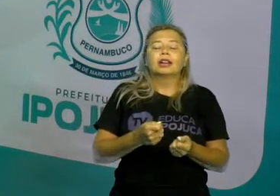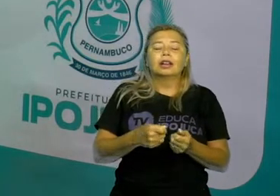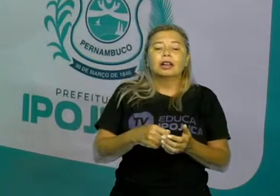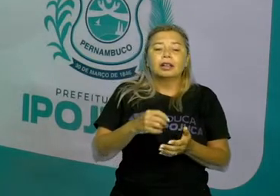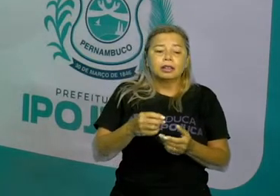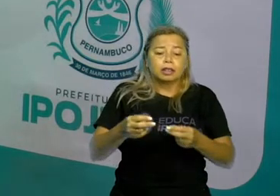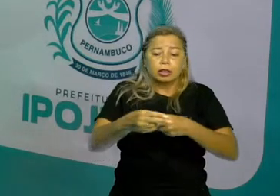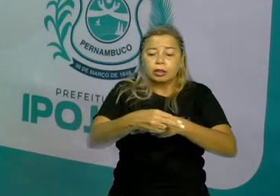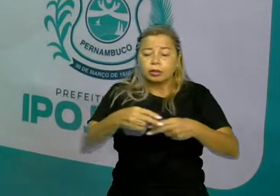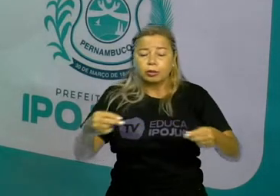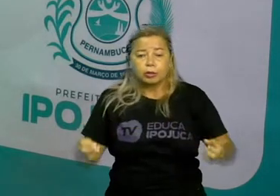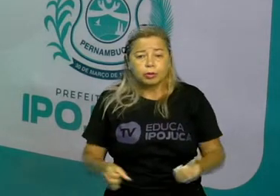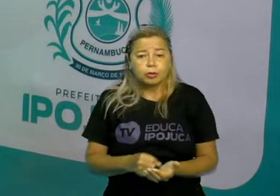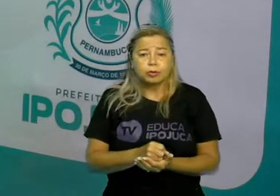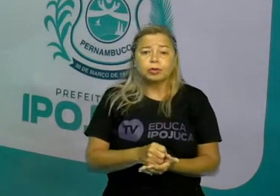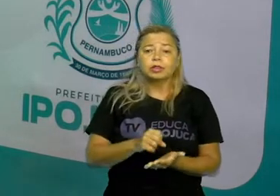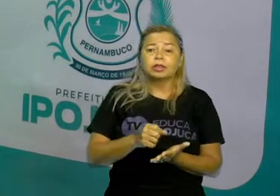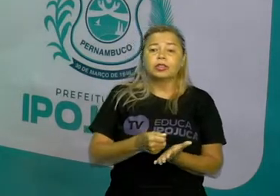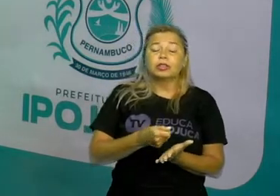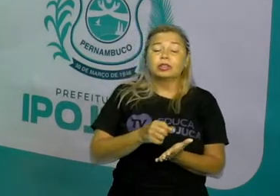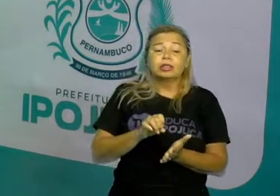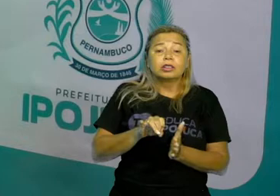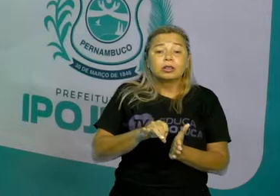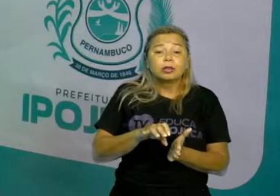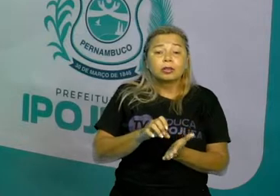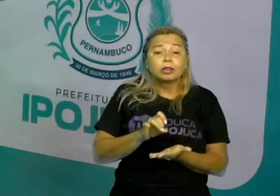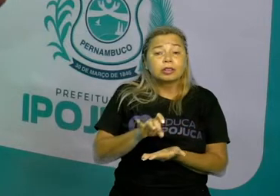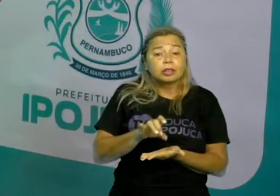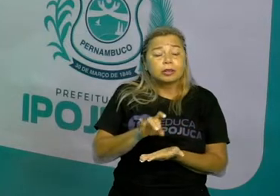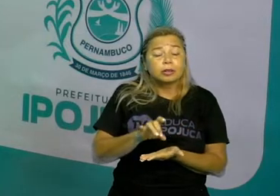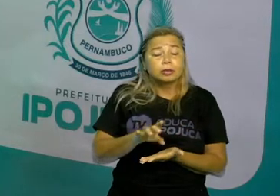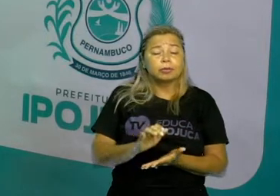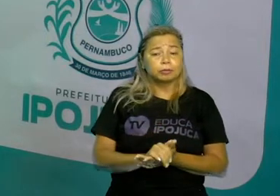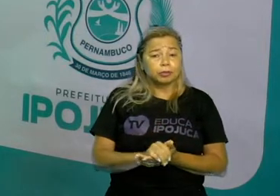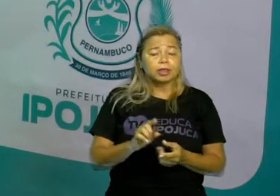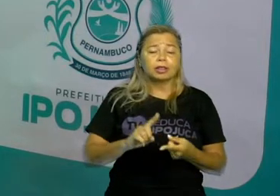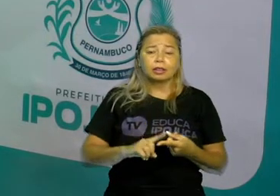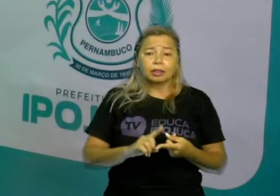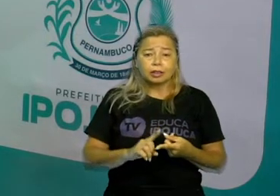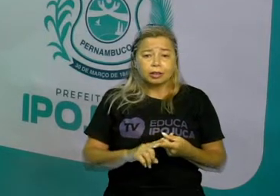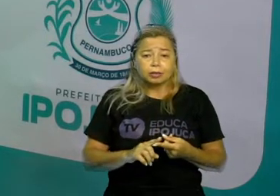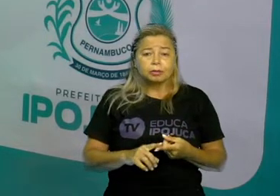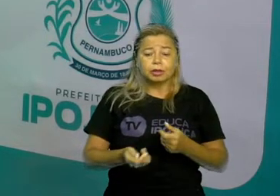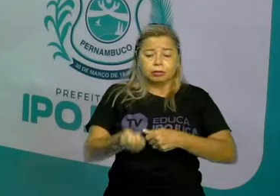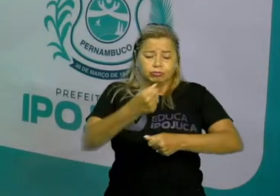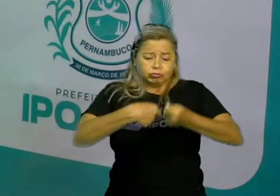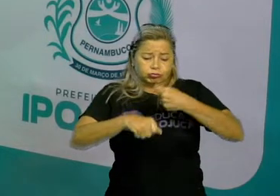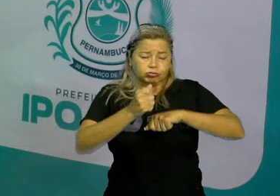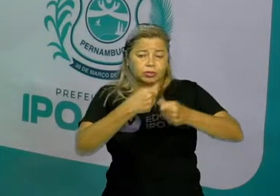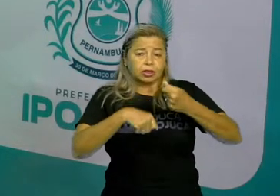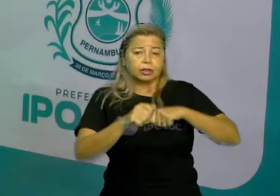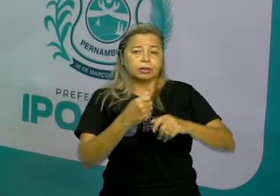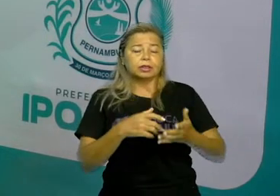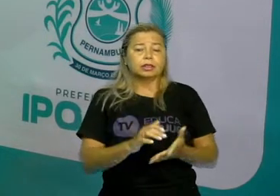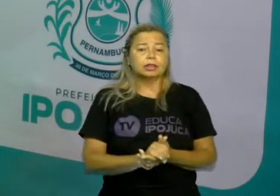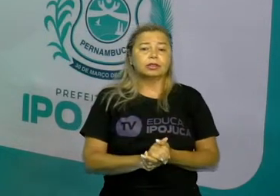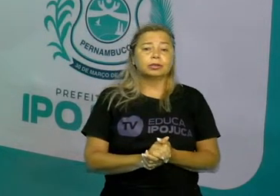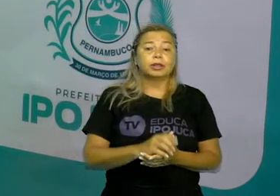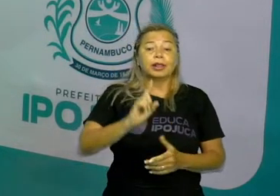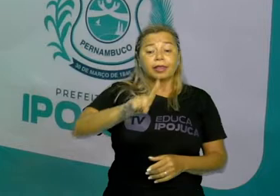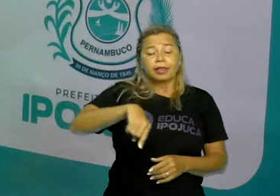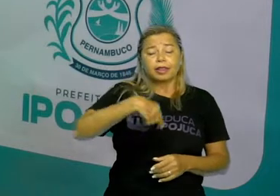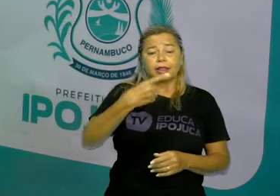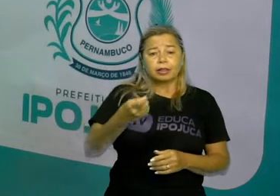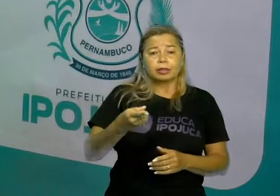foi se acumulando capital no período do capitalismo comercial. Depois dele,